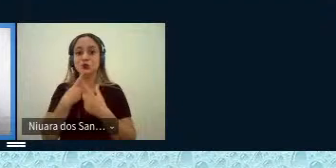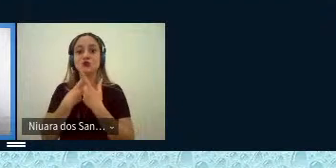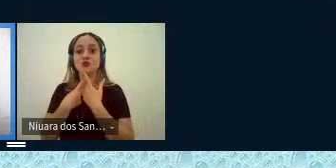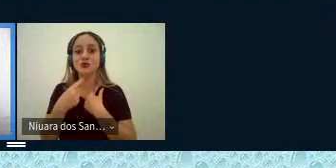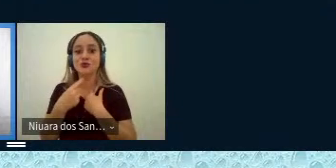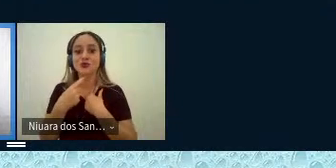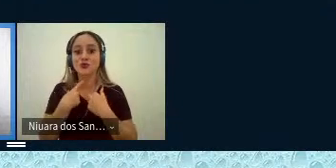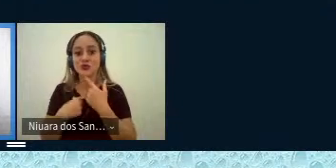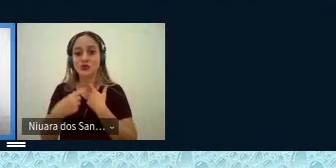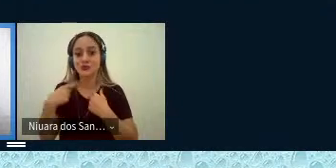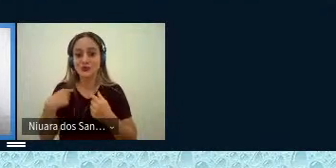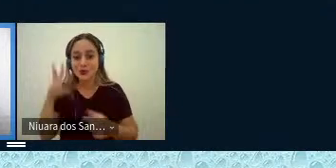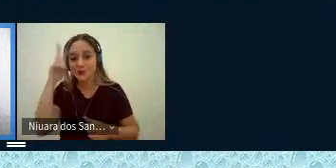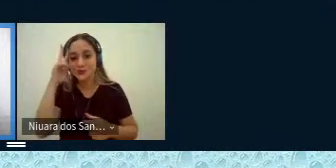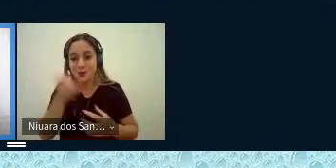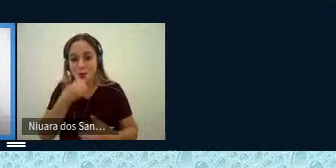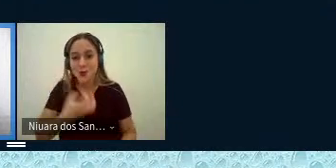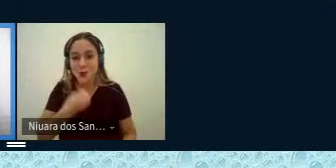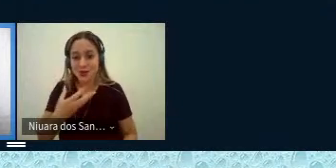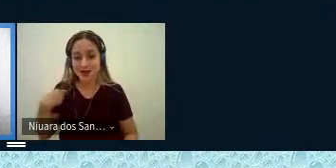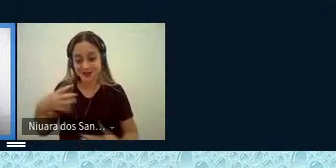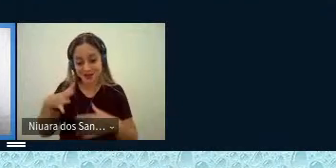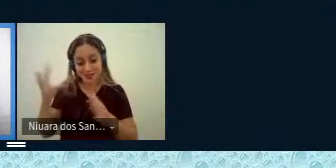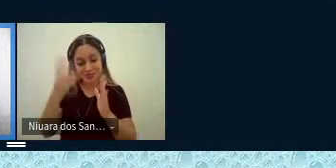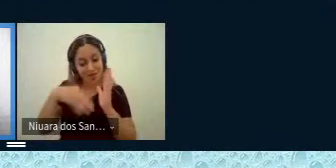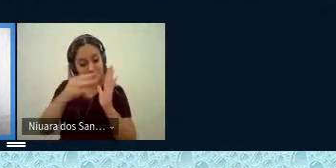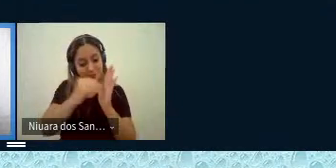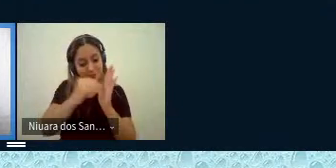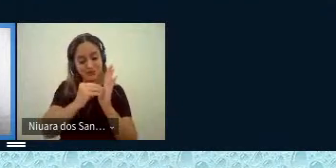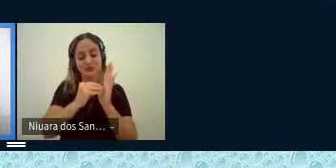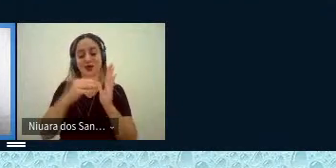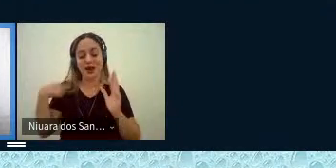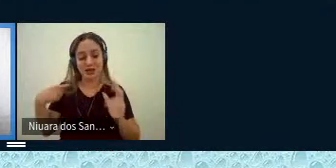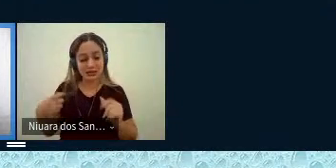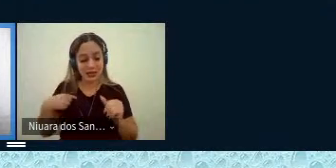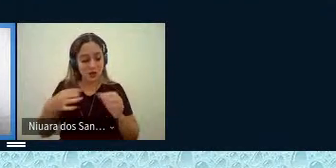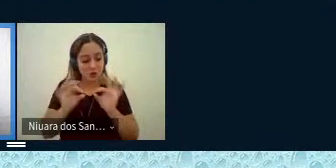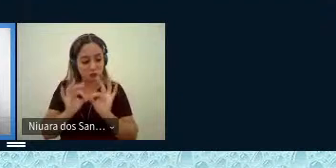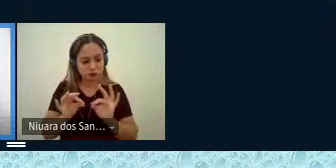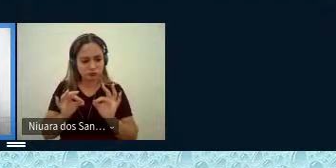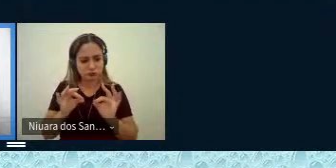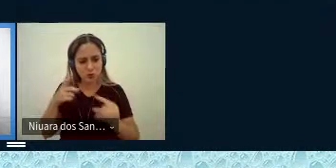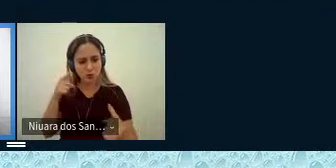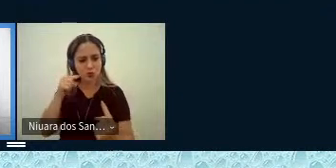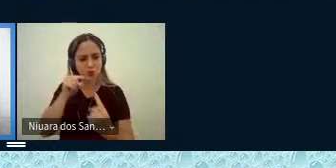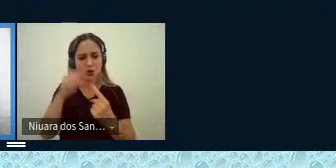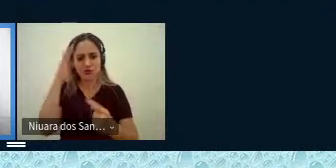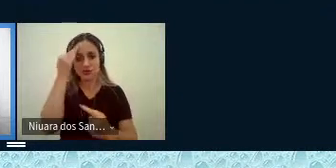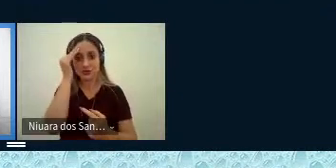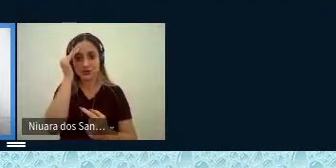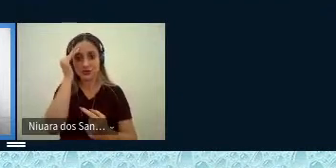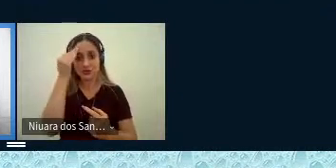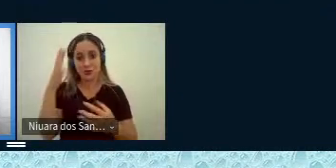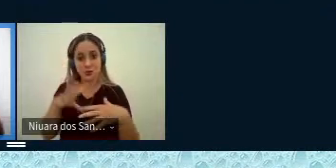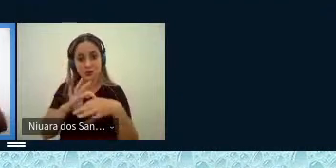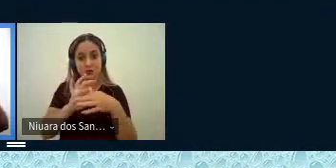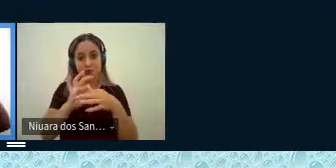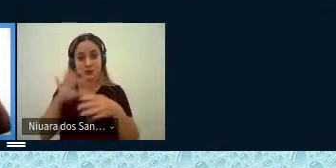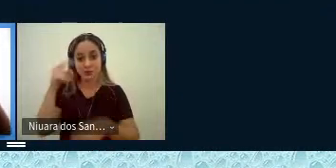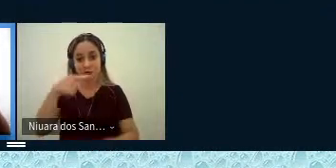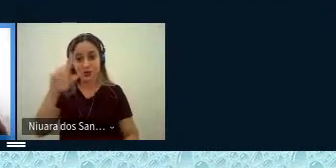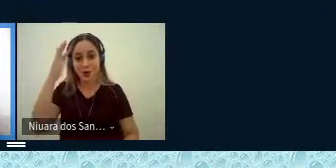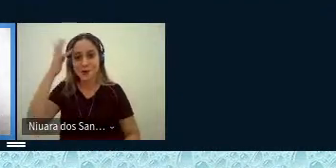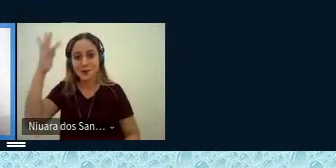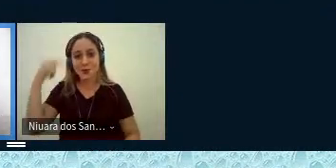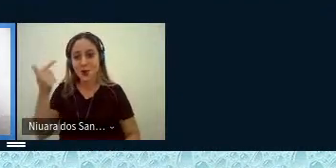histórias contadas na Amazônia tenha um alcance de compreensão até mesmo do seu imaginário nas